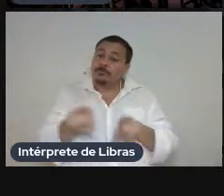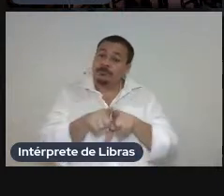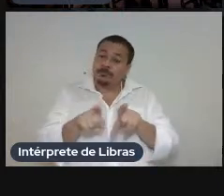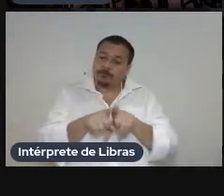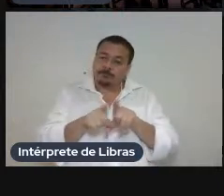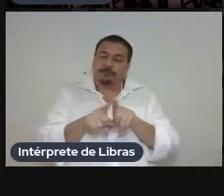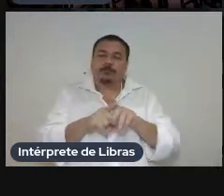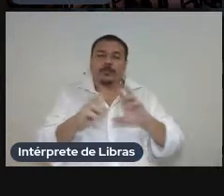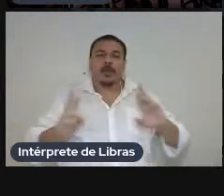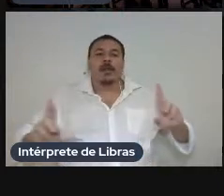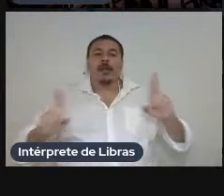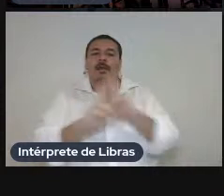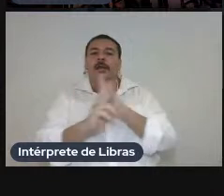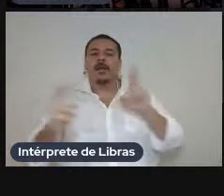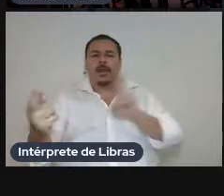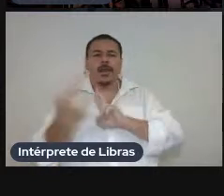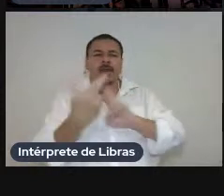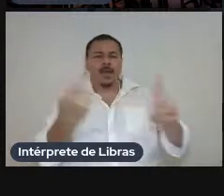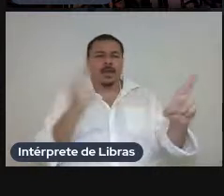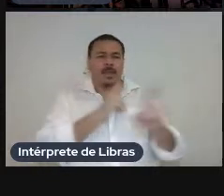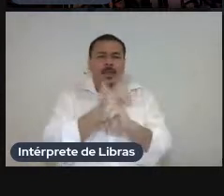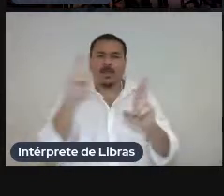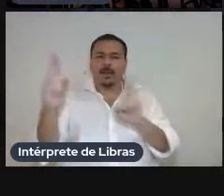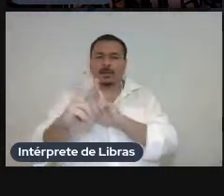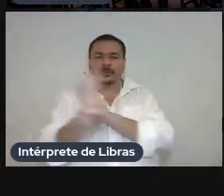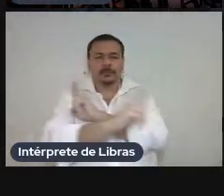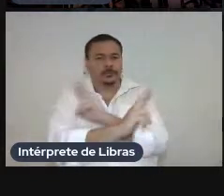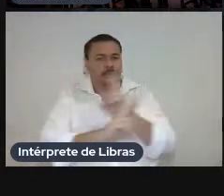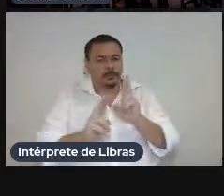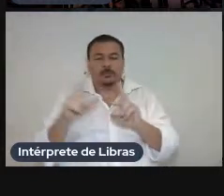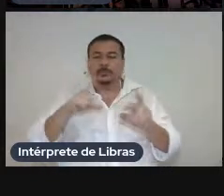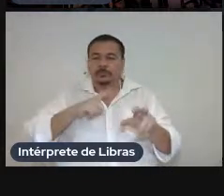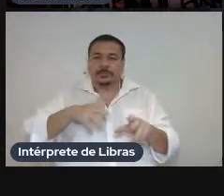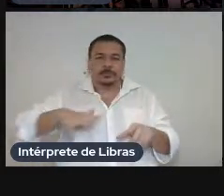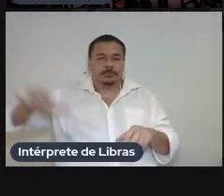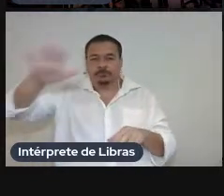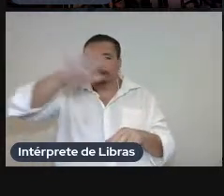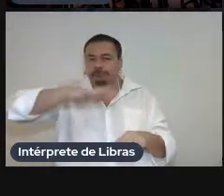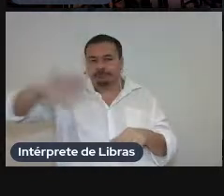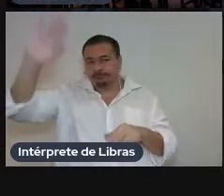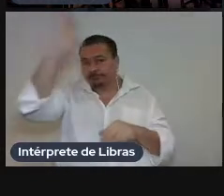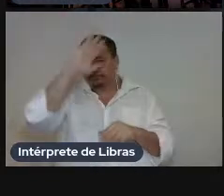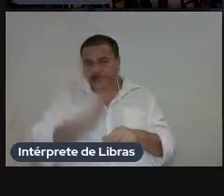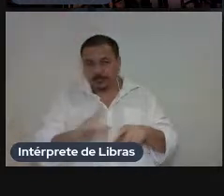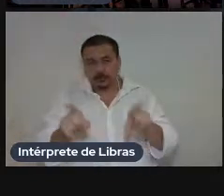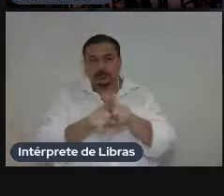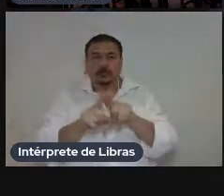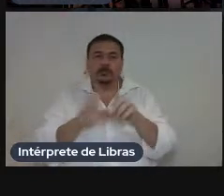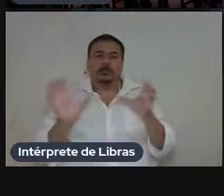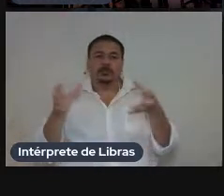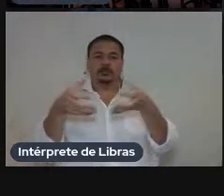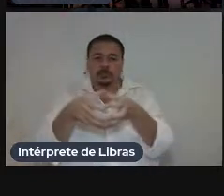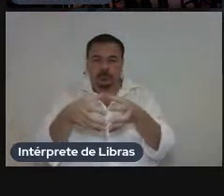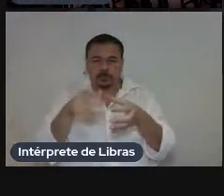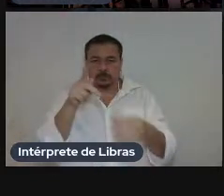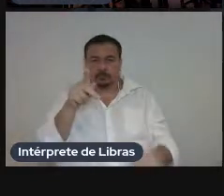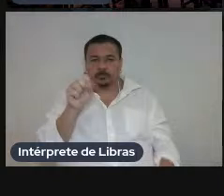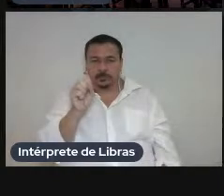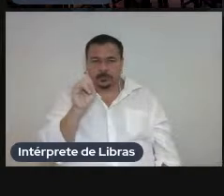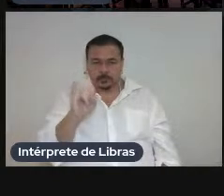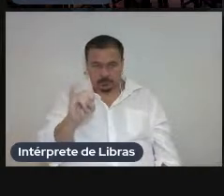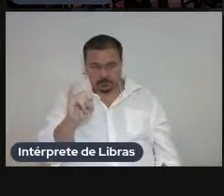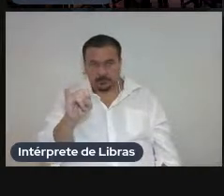psicanálise está envolvida no país e também nos caminhos que a própria comunidade que é conhecida